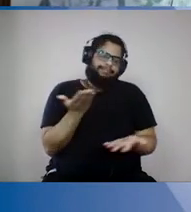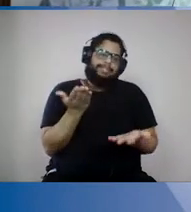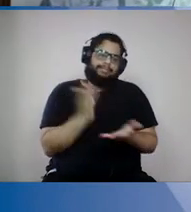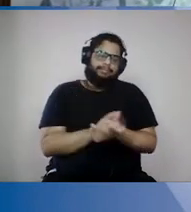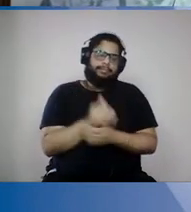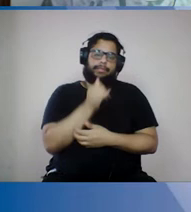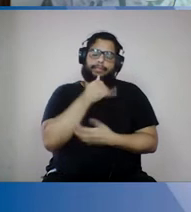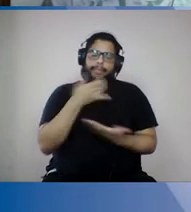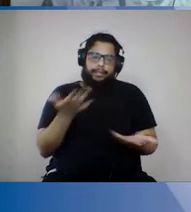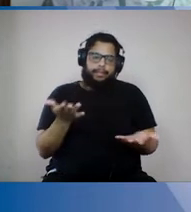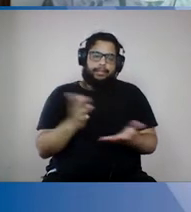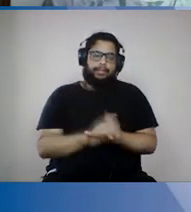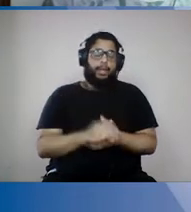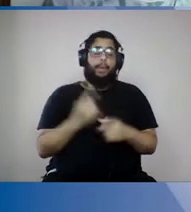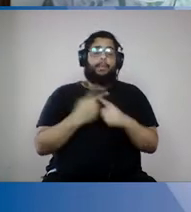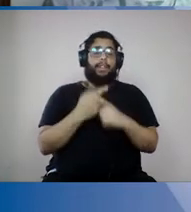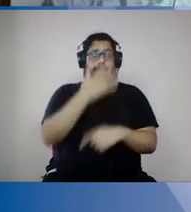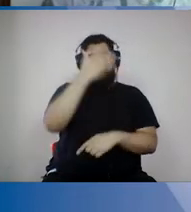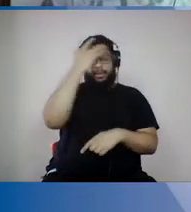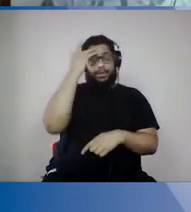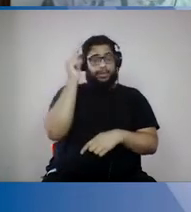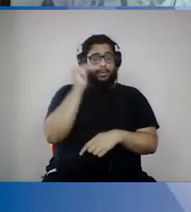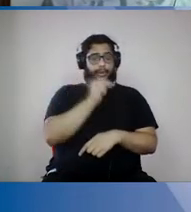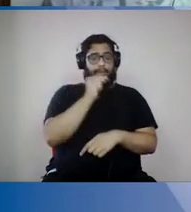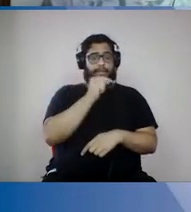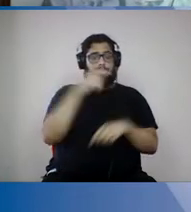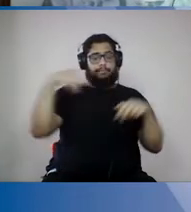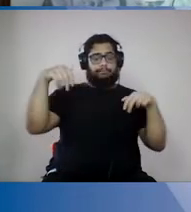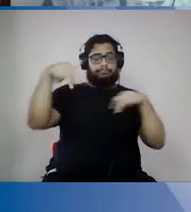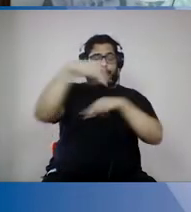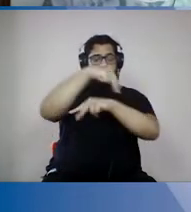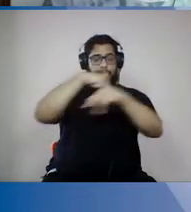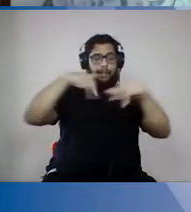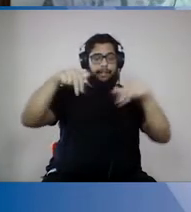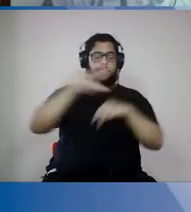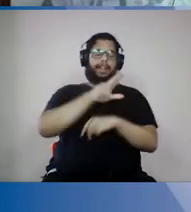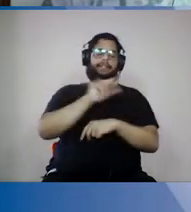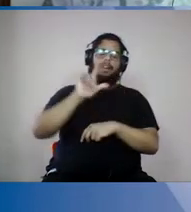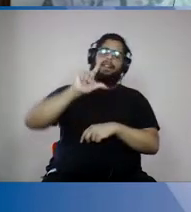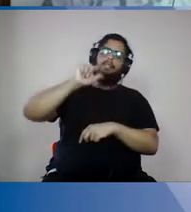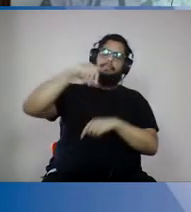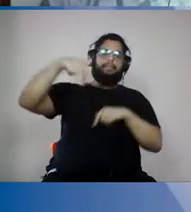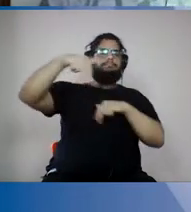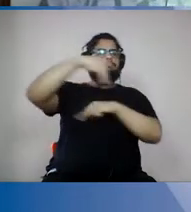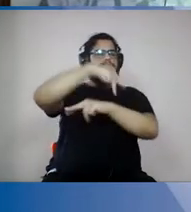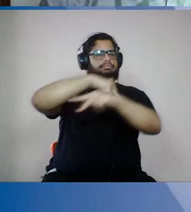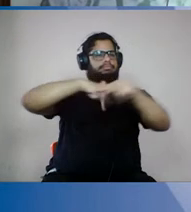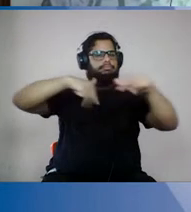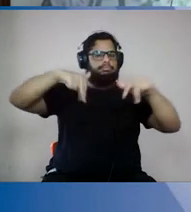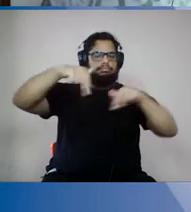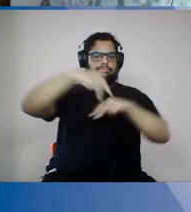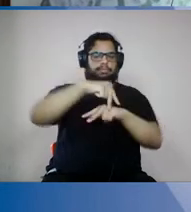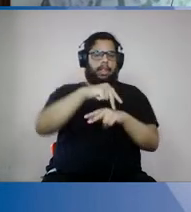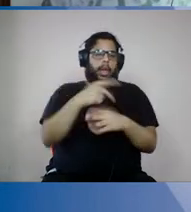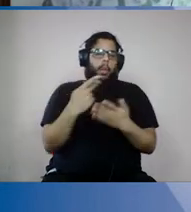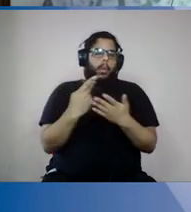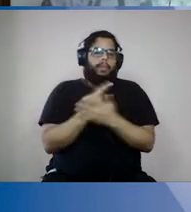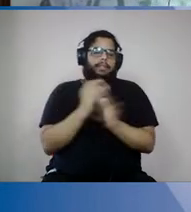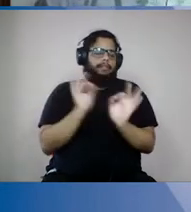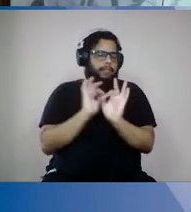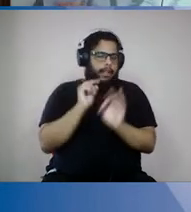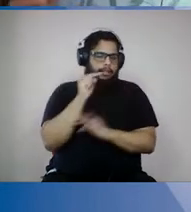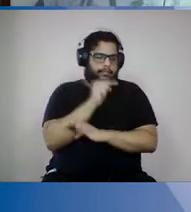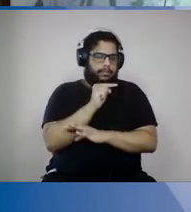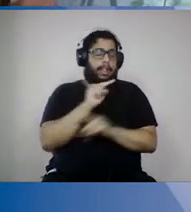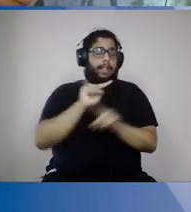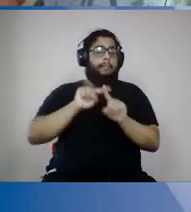transmissão comunitária porque essas pessoas que estão aqui, elas vão circular depois e vão, mesmo que não aconteça nada com elas,